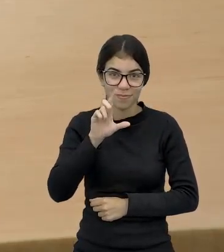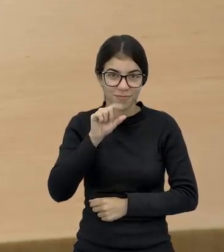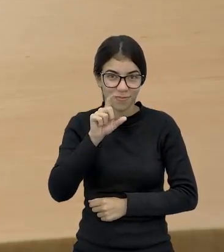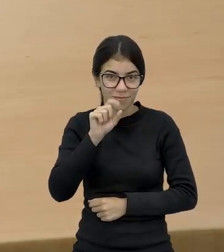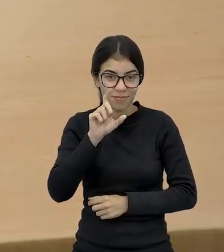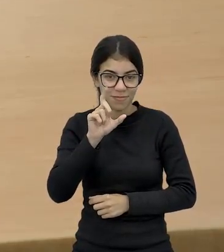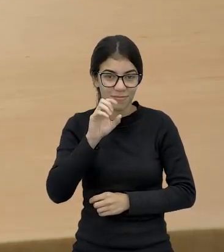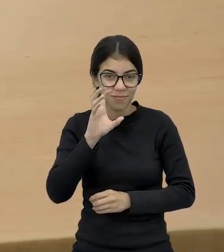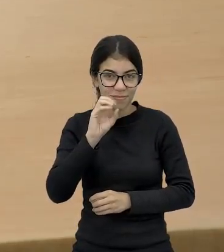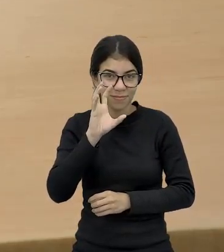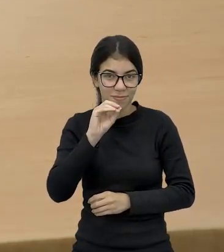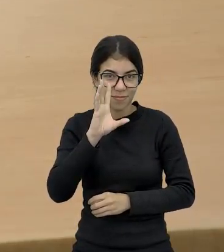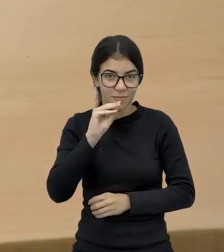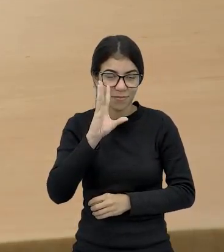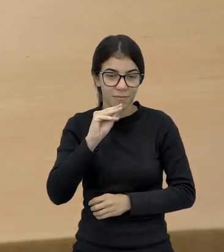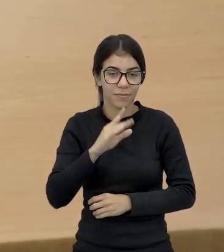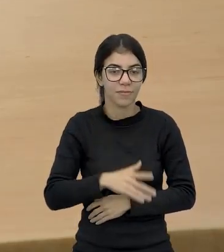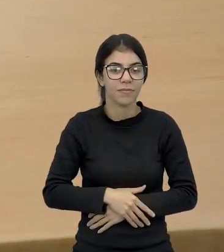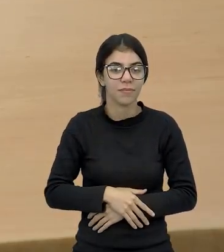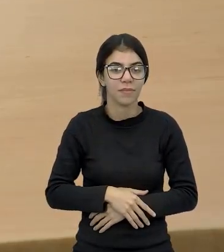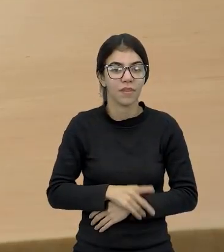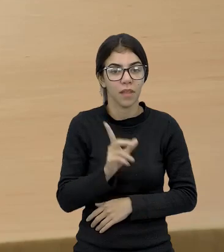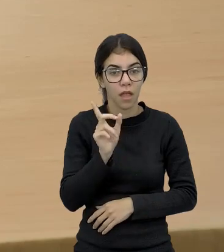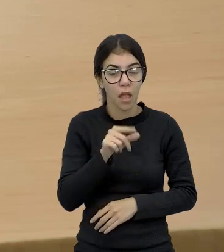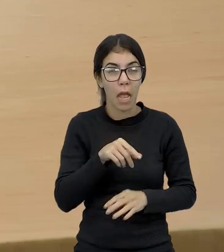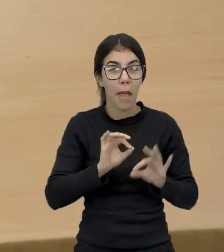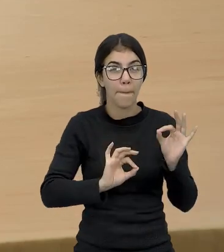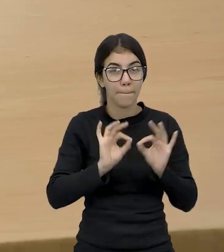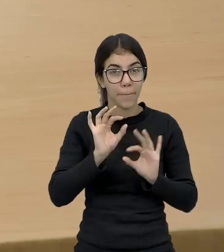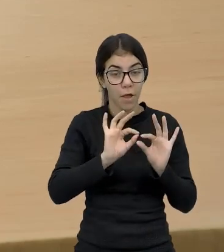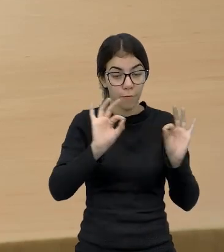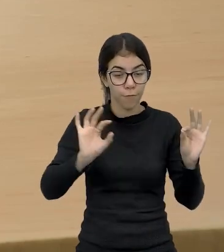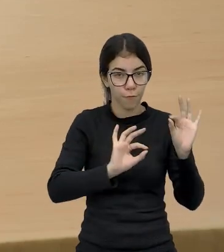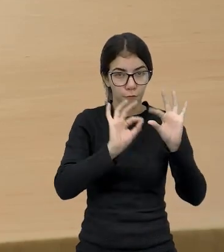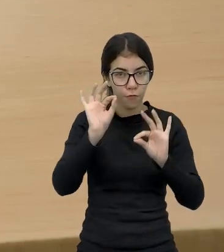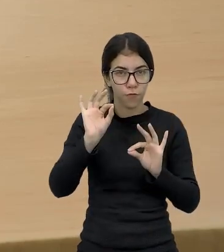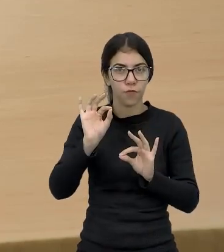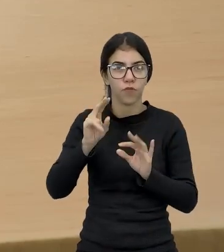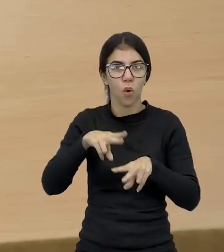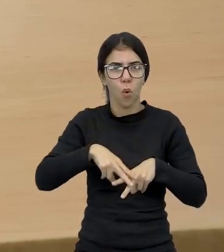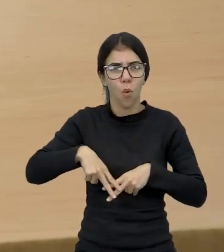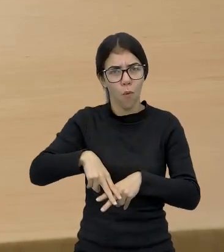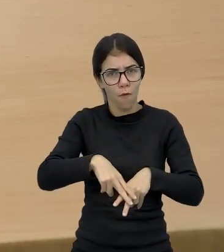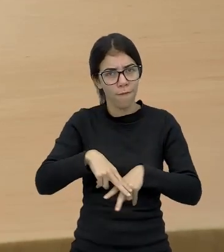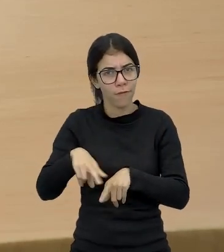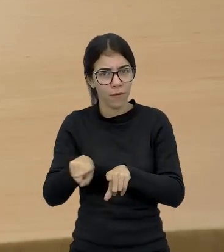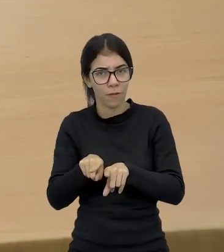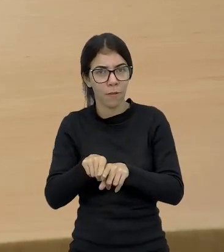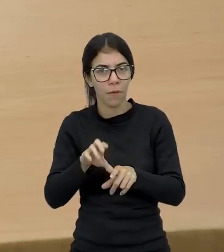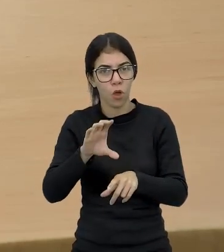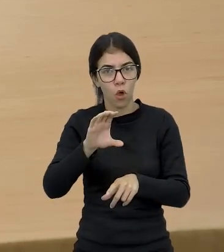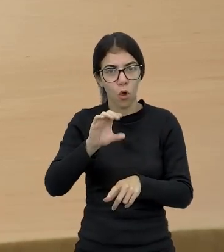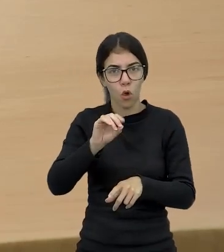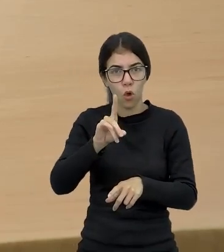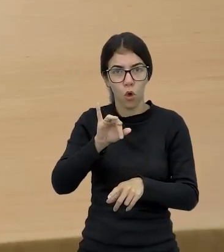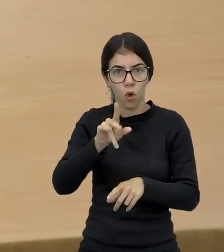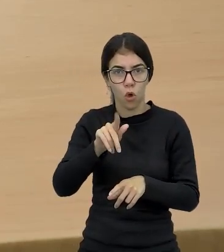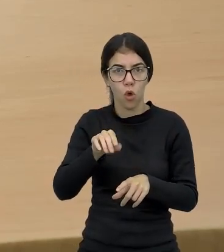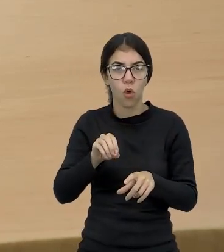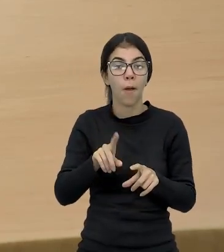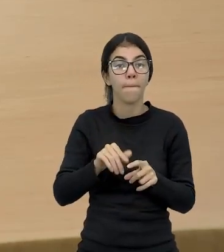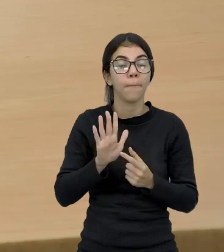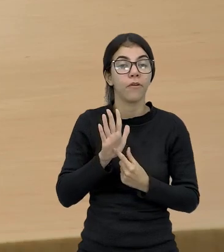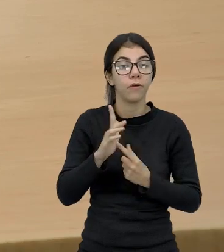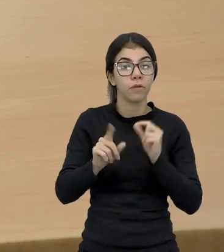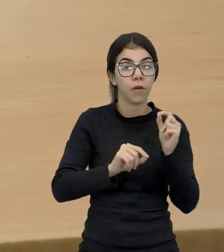certo, viu gente? Tá certo? Revi todos os fios, tudo bonitinho, revi o código também, vou apresentar pra vocês